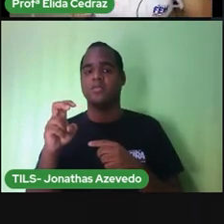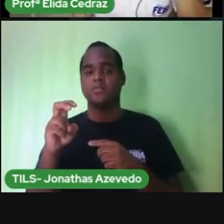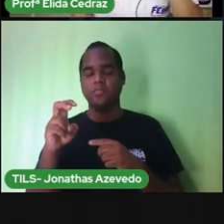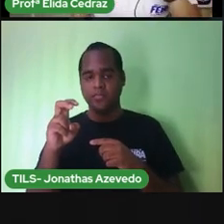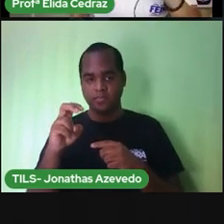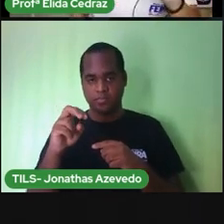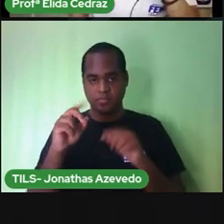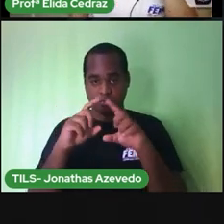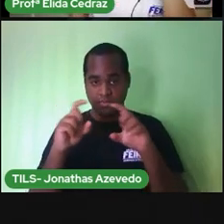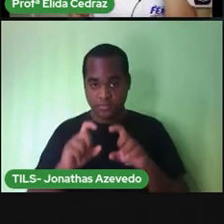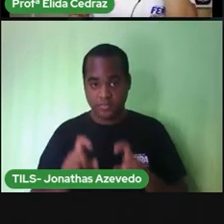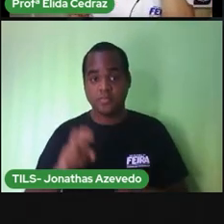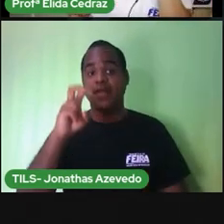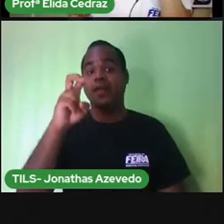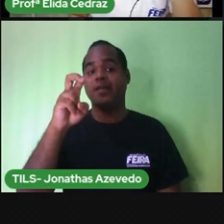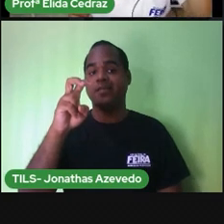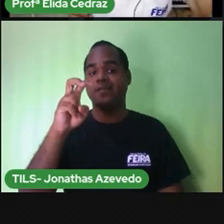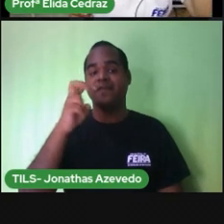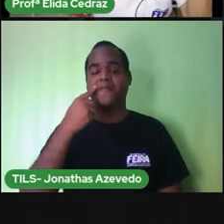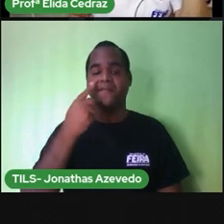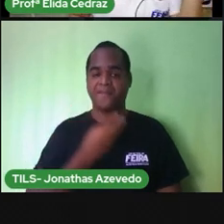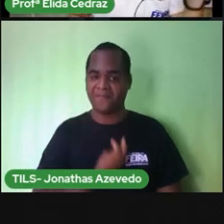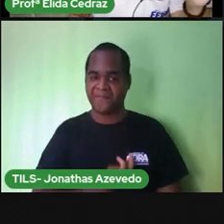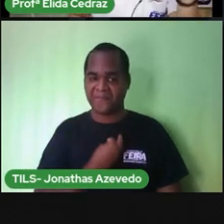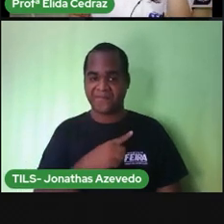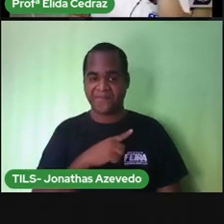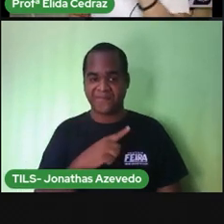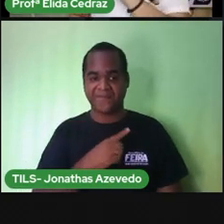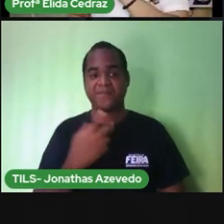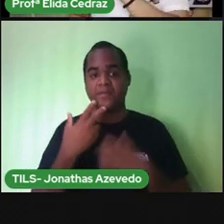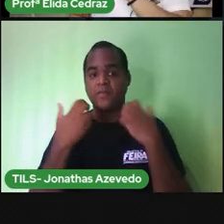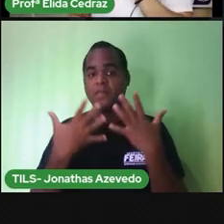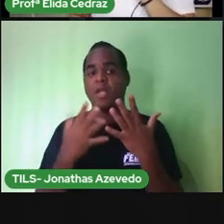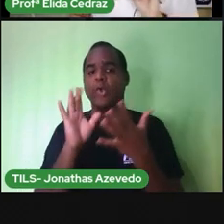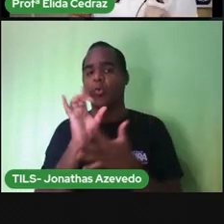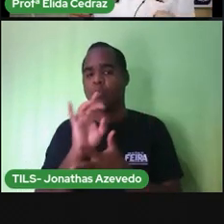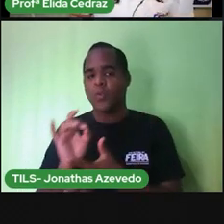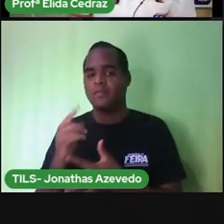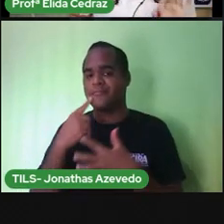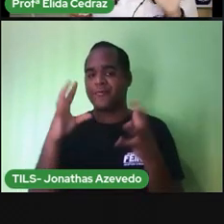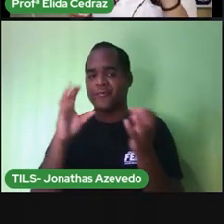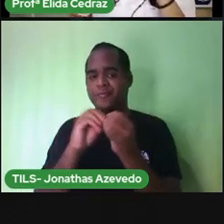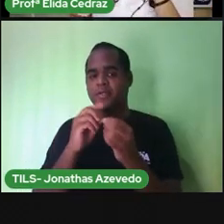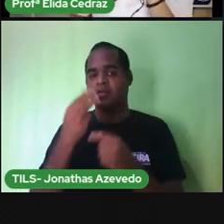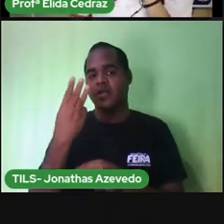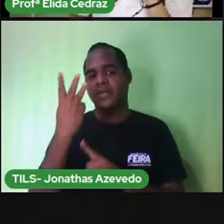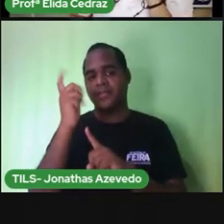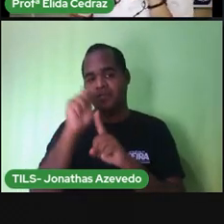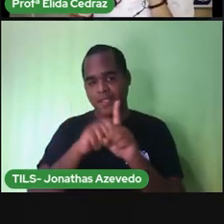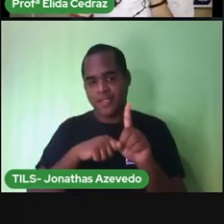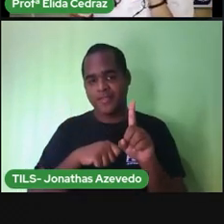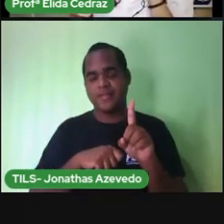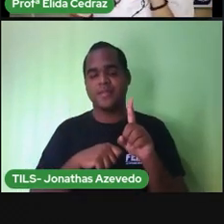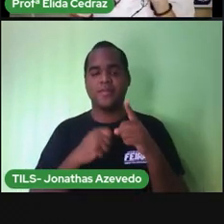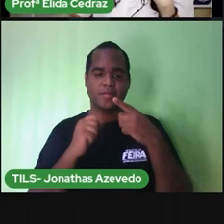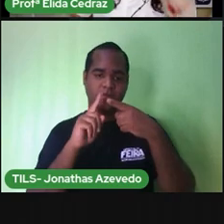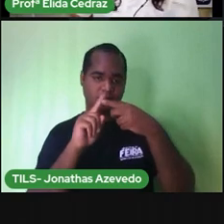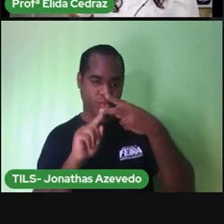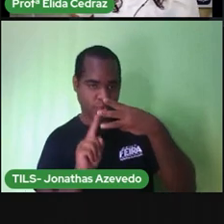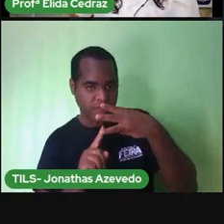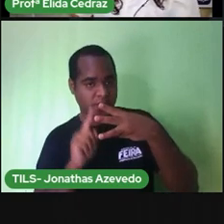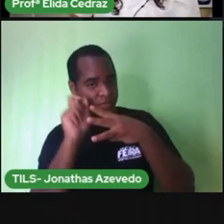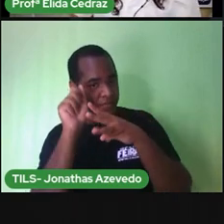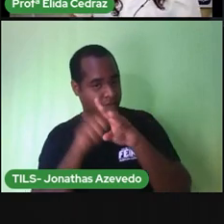Nós temos lá. Apenas três meses dura cada estação.